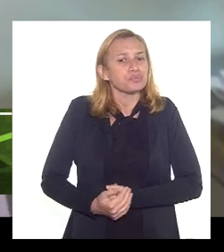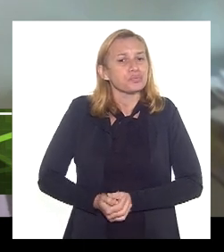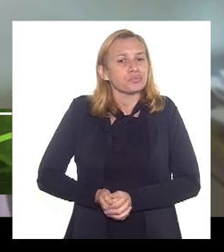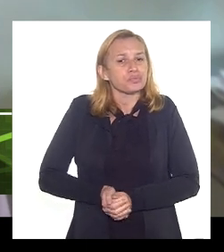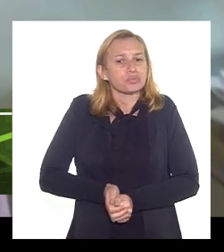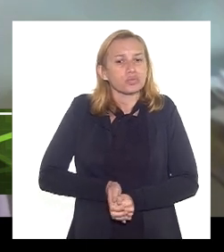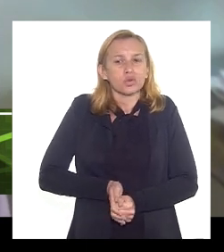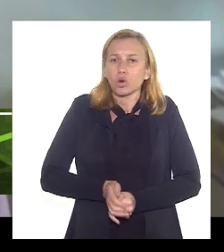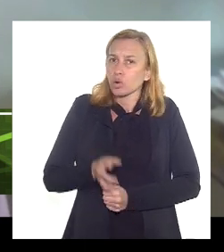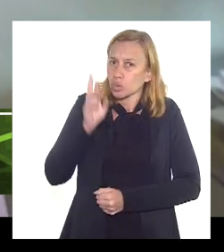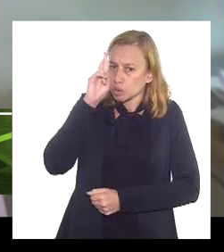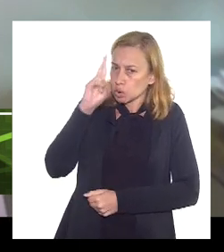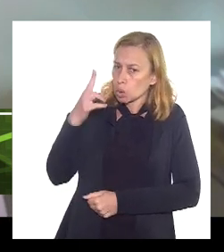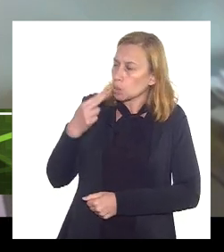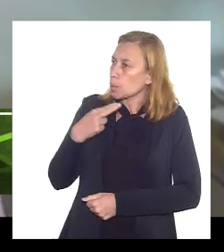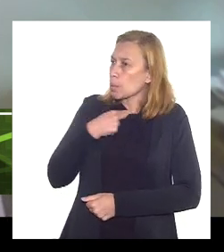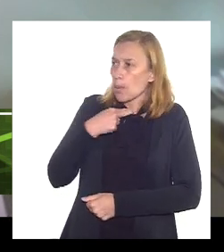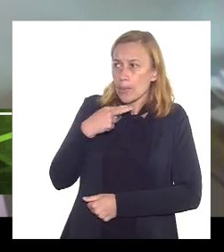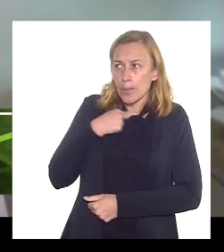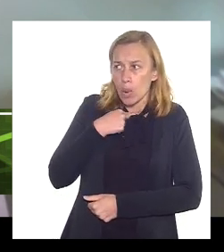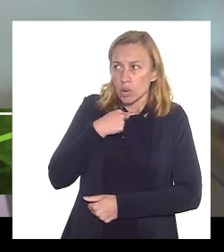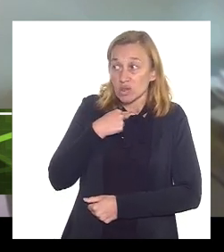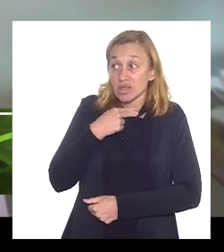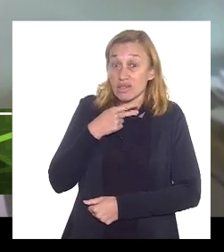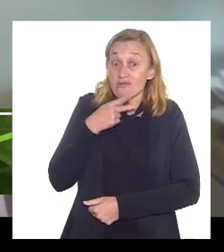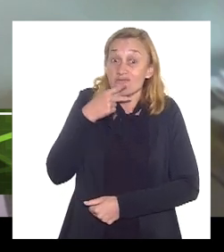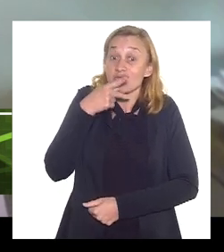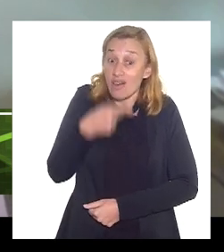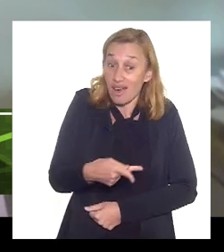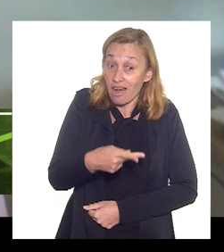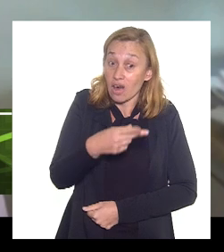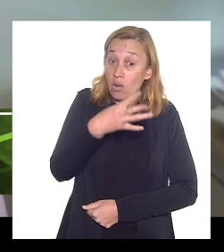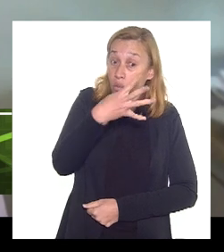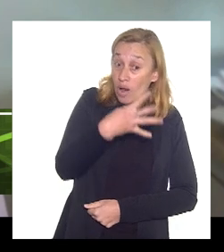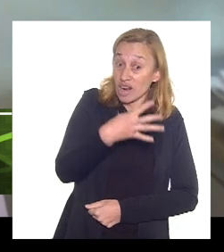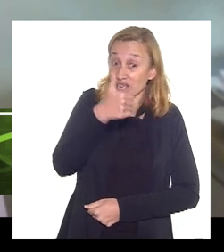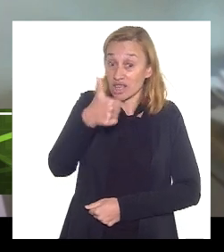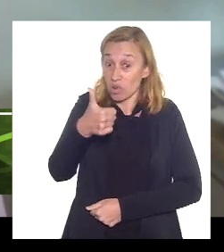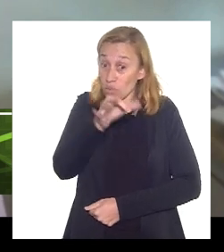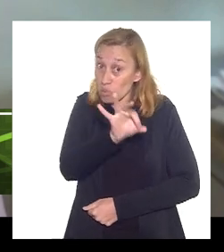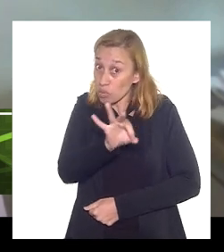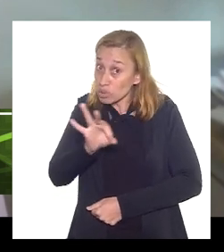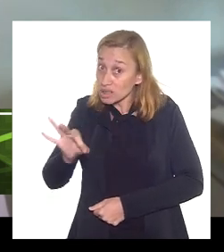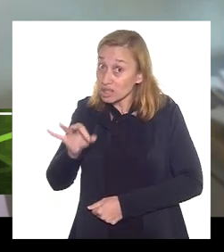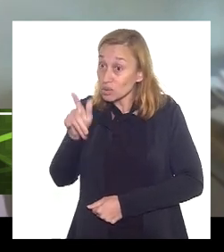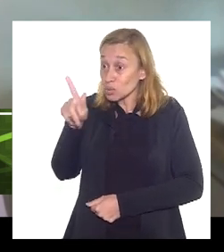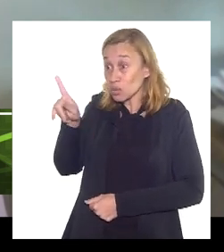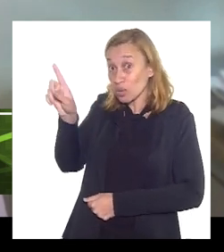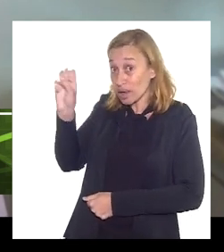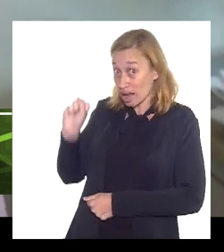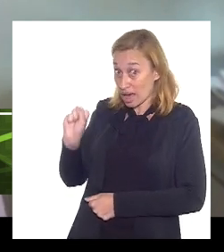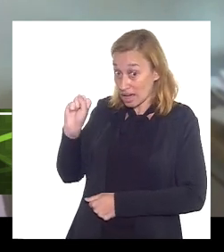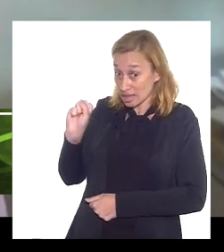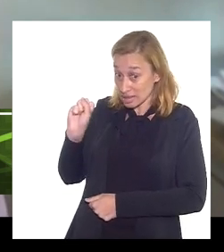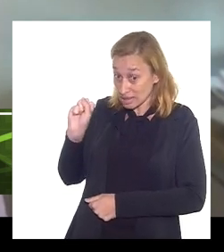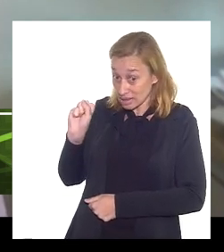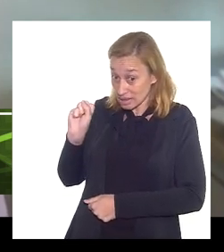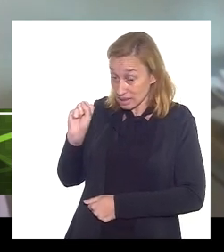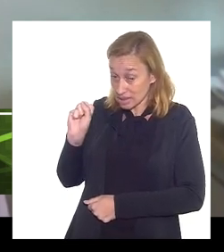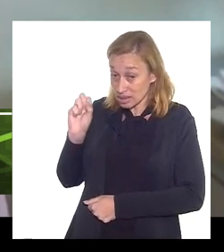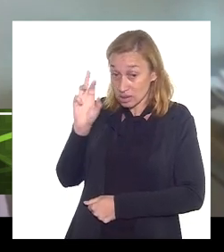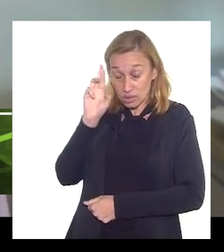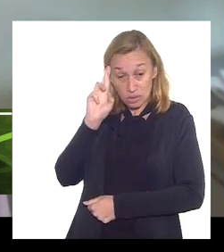senhor não pode afirmar que 41% do gás que o senhor reinjeta